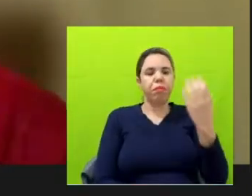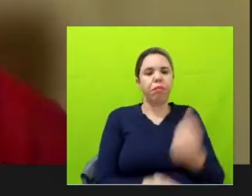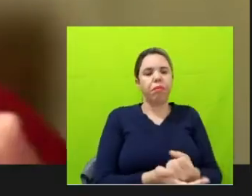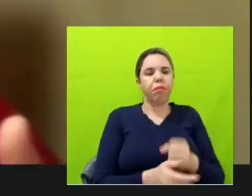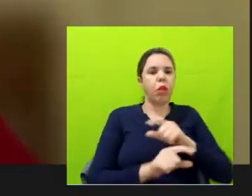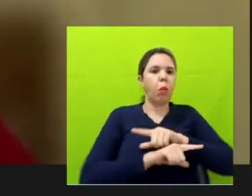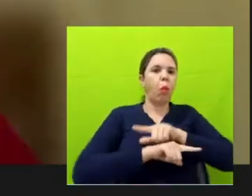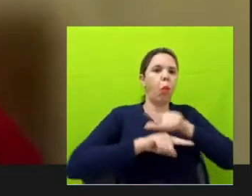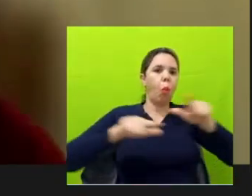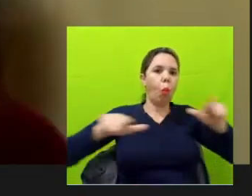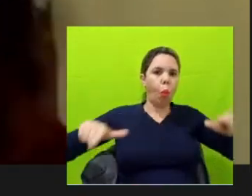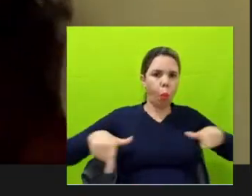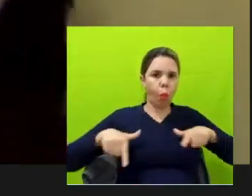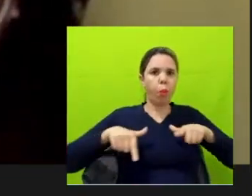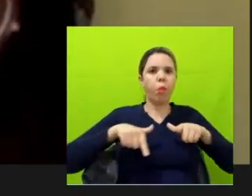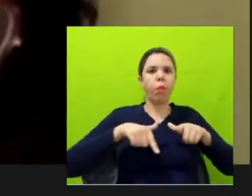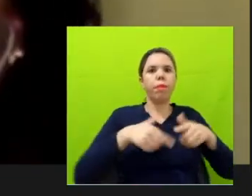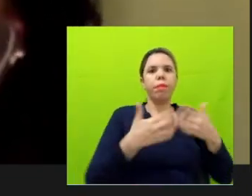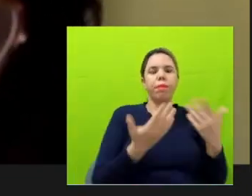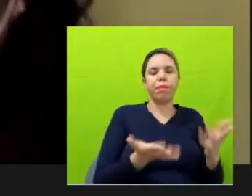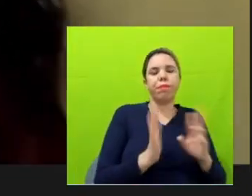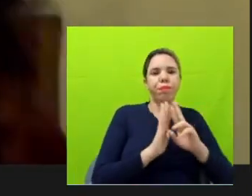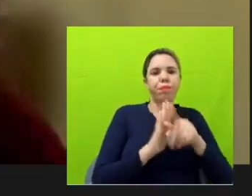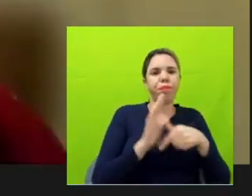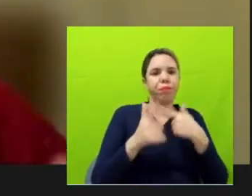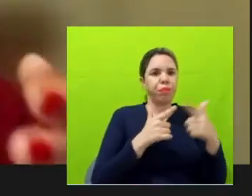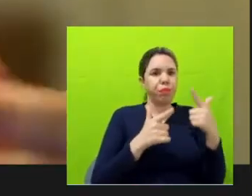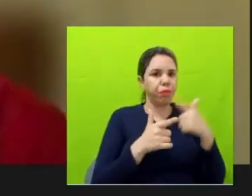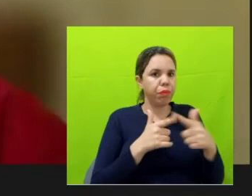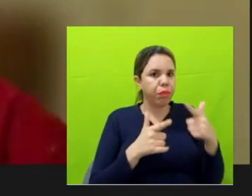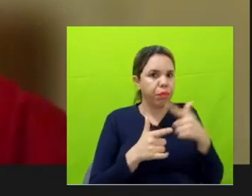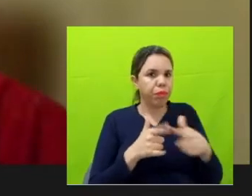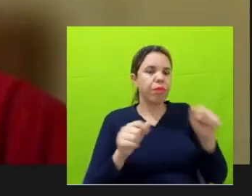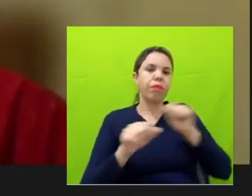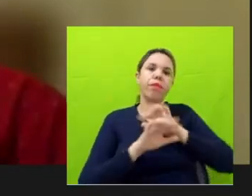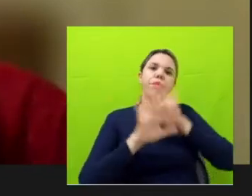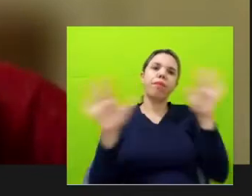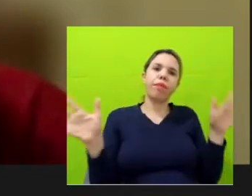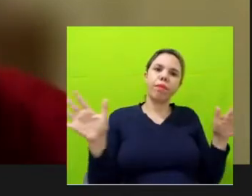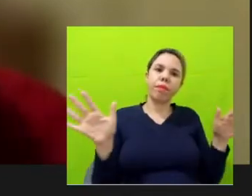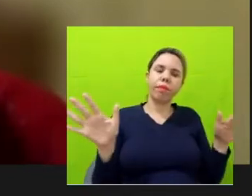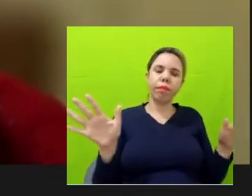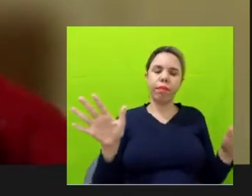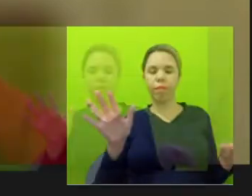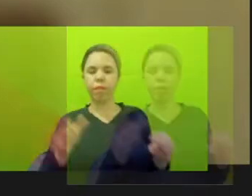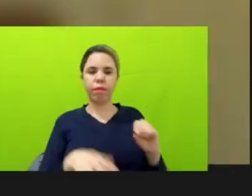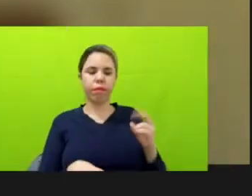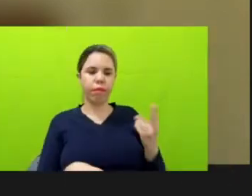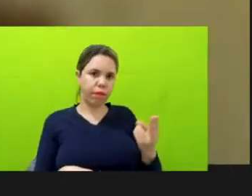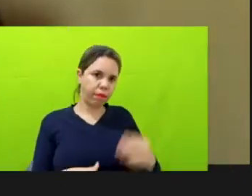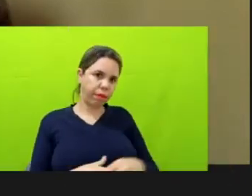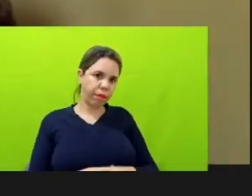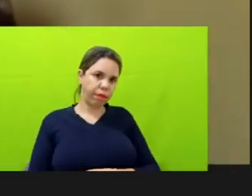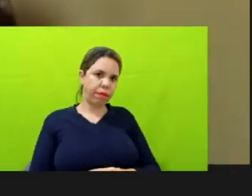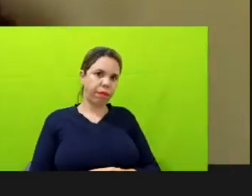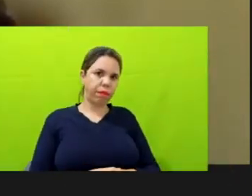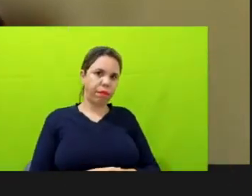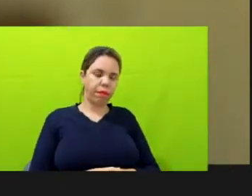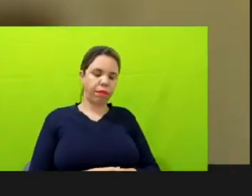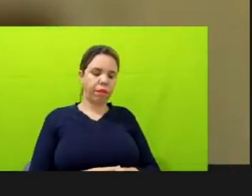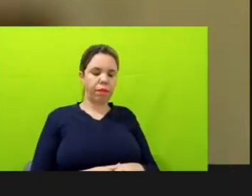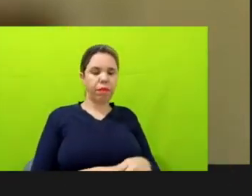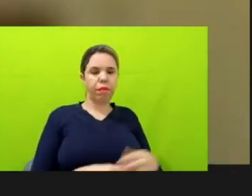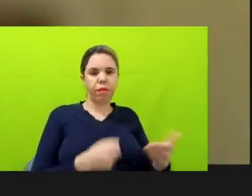vários problemas, tanto na transparência ativa, quanto na transparência passiva, nos pedidos que a gente fazia,